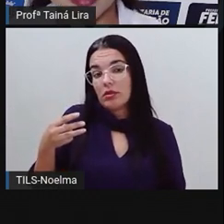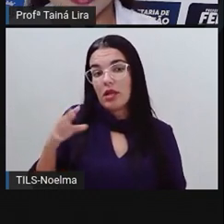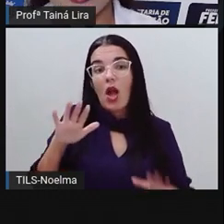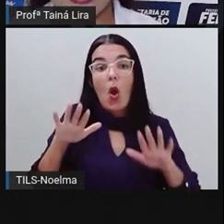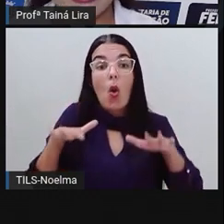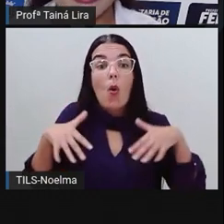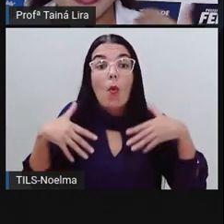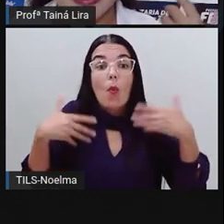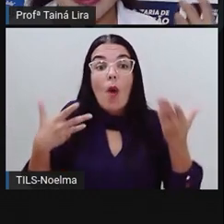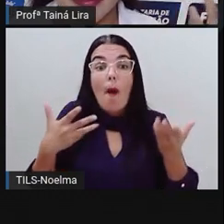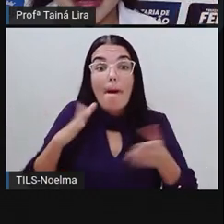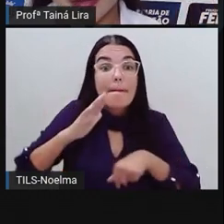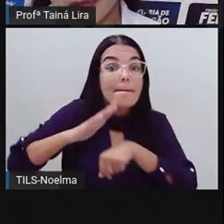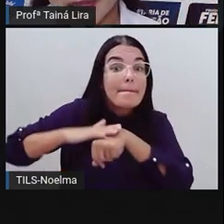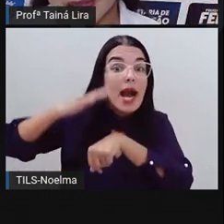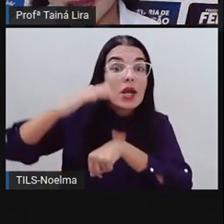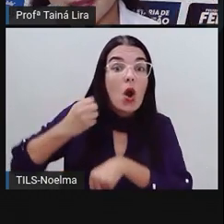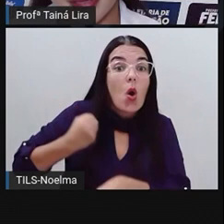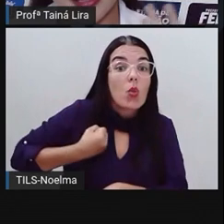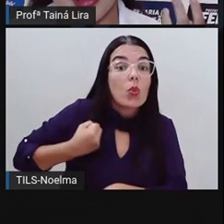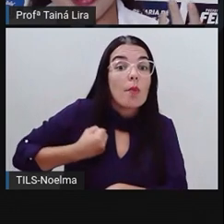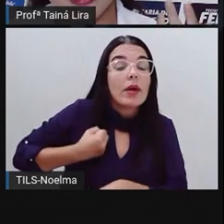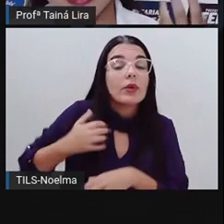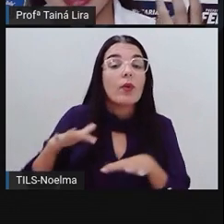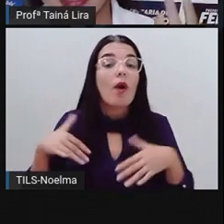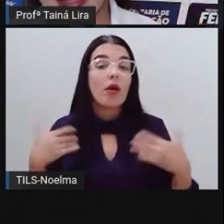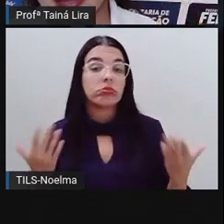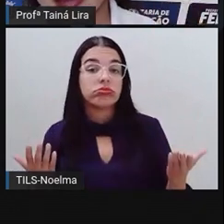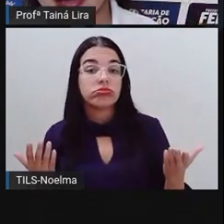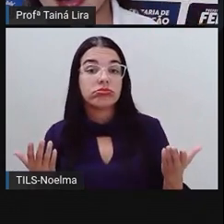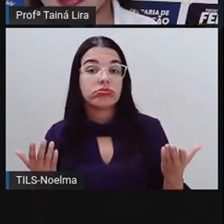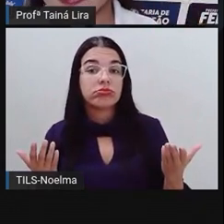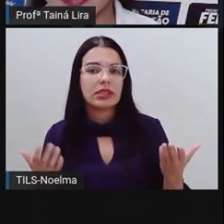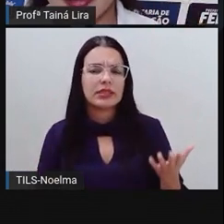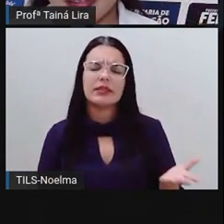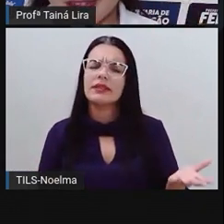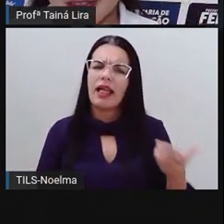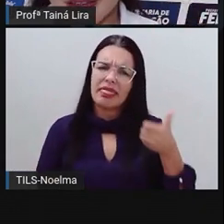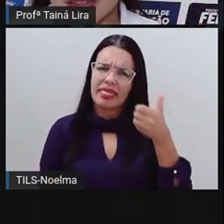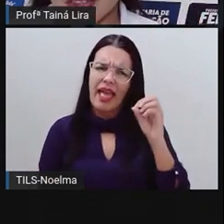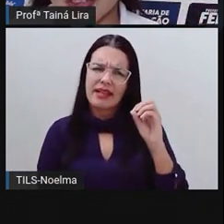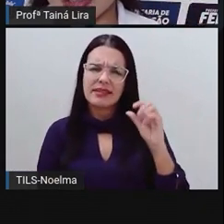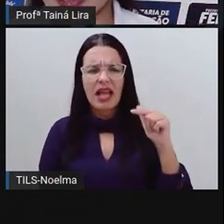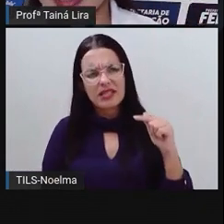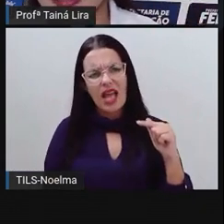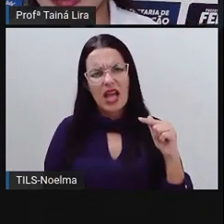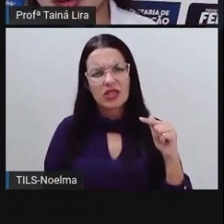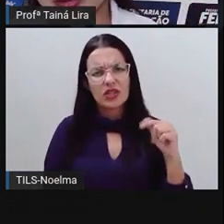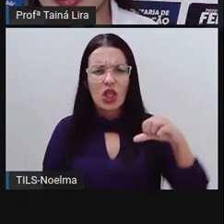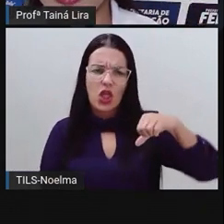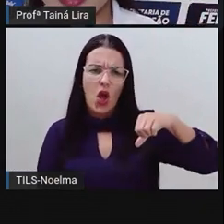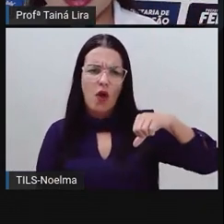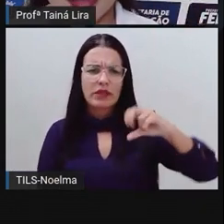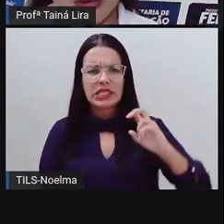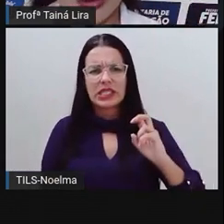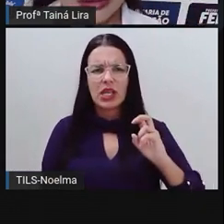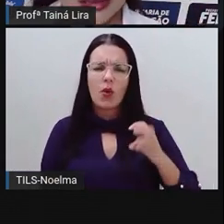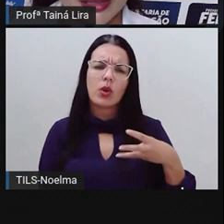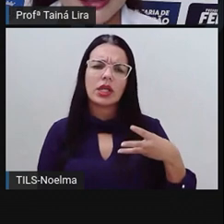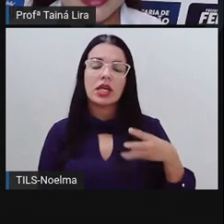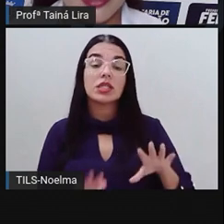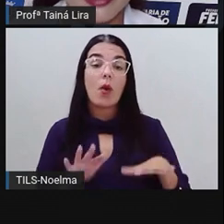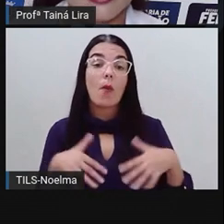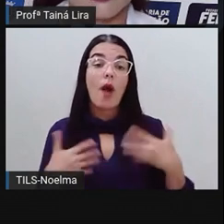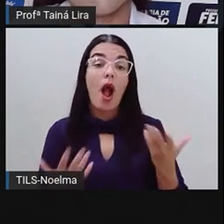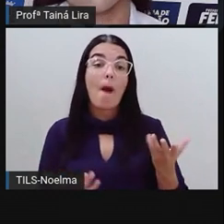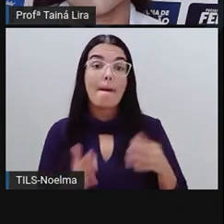três. Então, qual é o número maior aí na tabela? É dez, é sete, nove, cinco ou